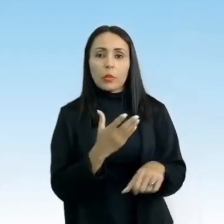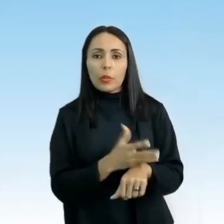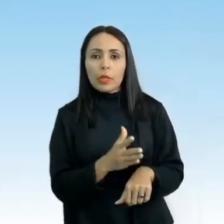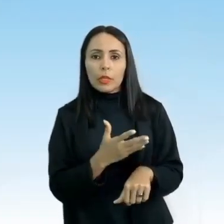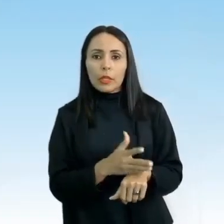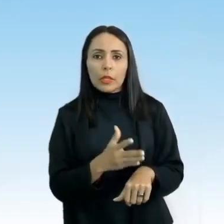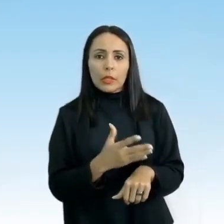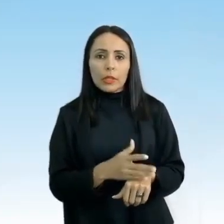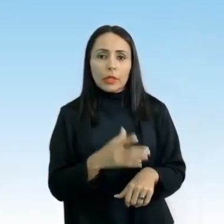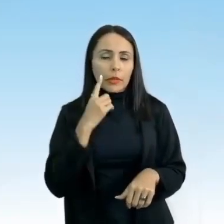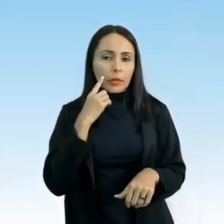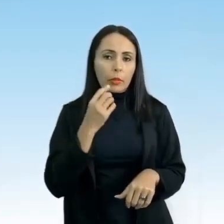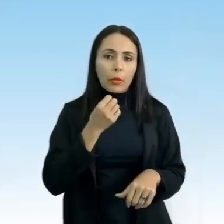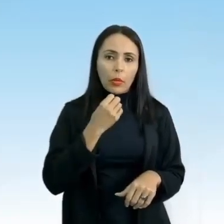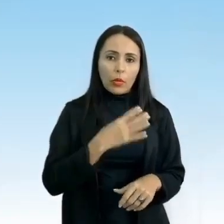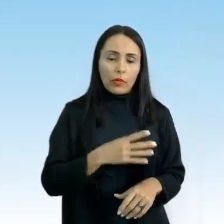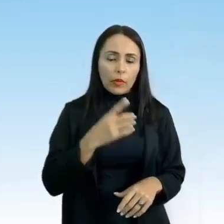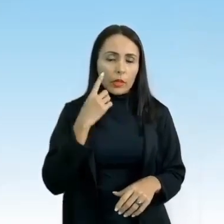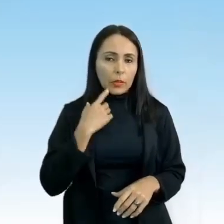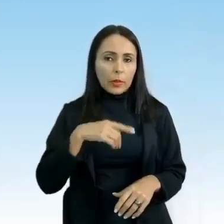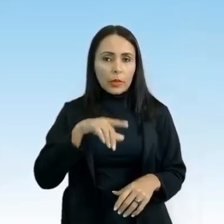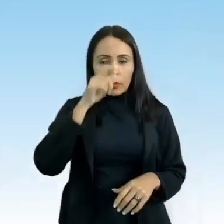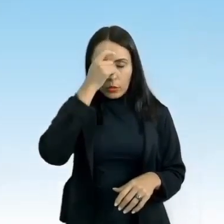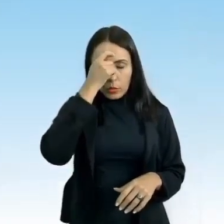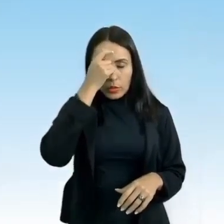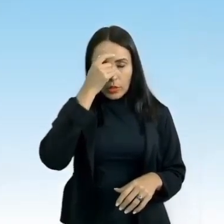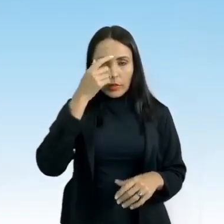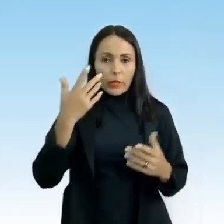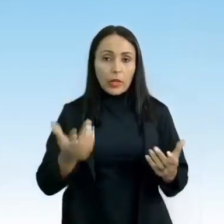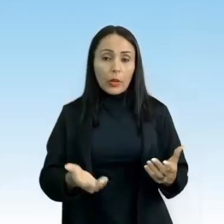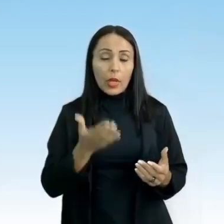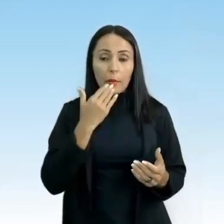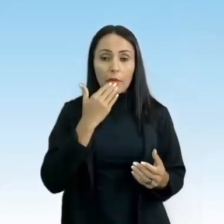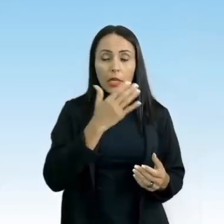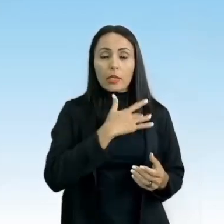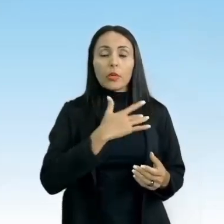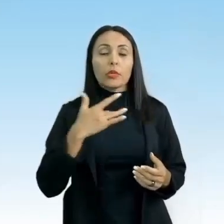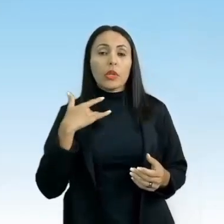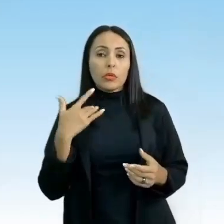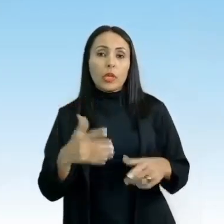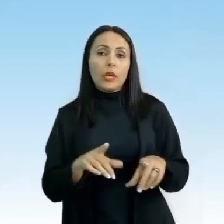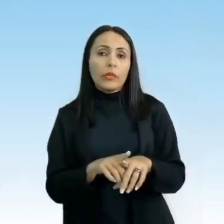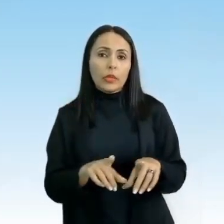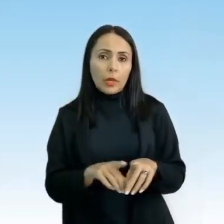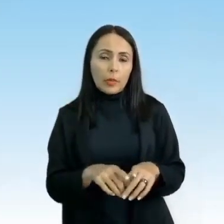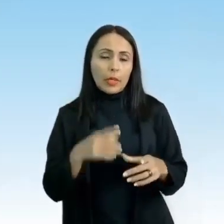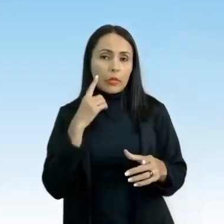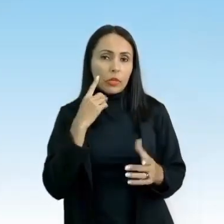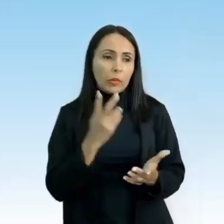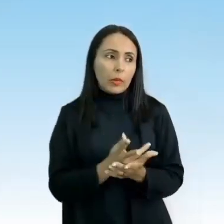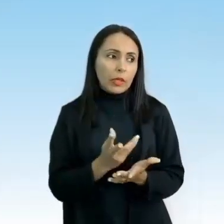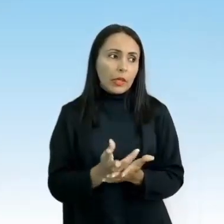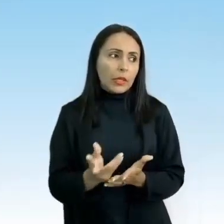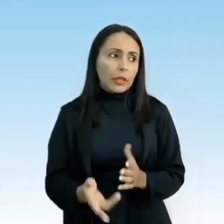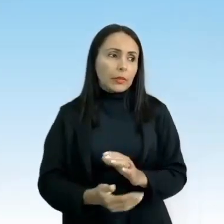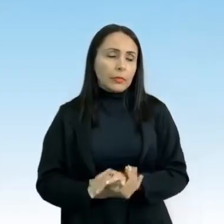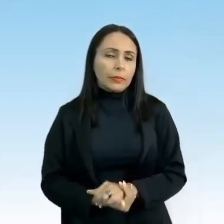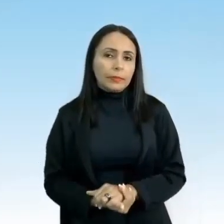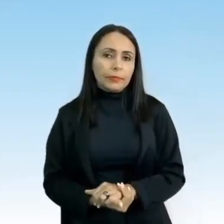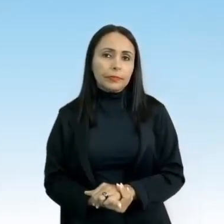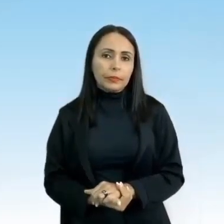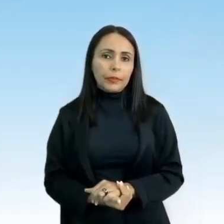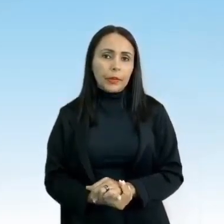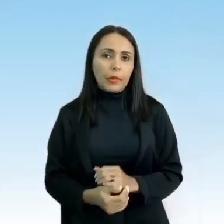um bom condicionamento corporal, mental e uma alimentação saudável, né? Que todo esporte pede que a gente mantenha, né? Mas